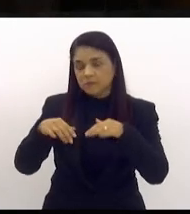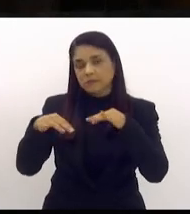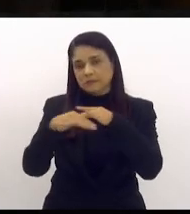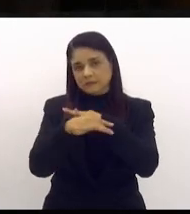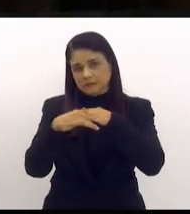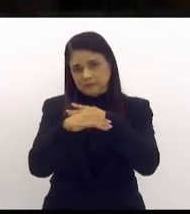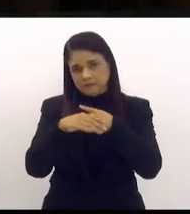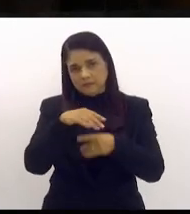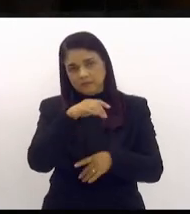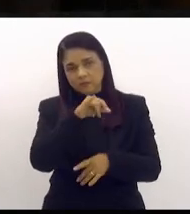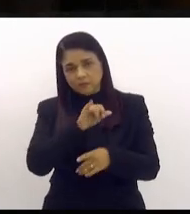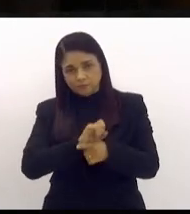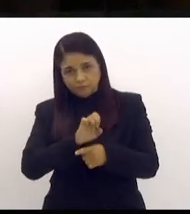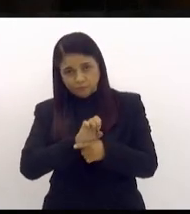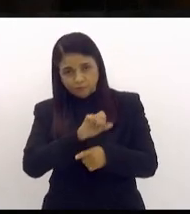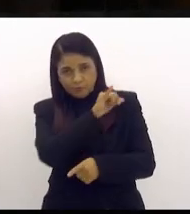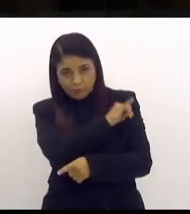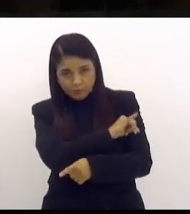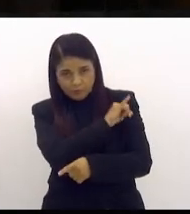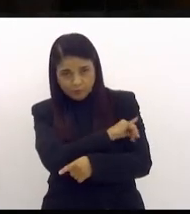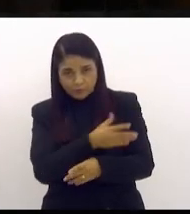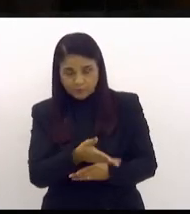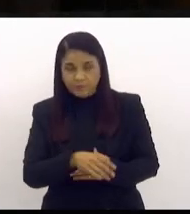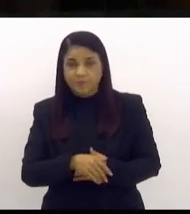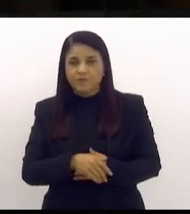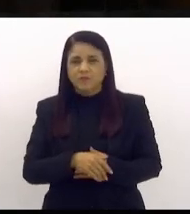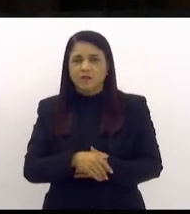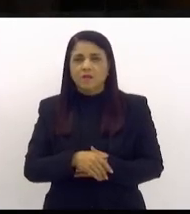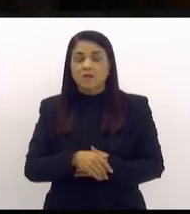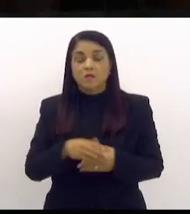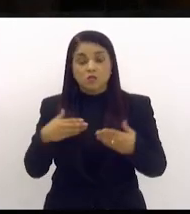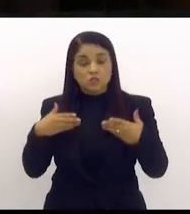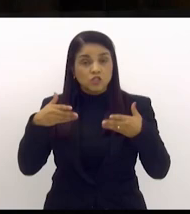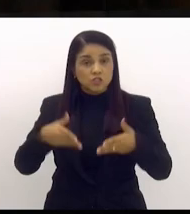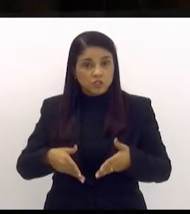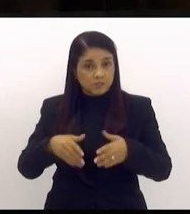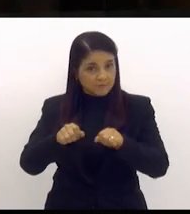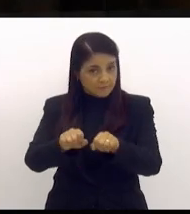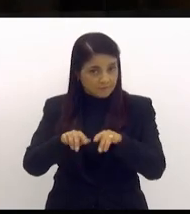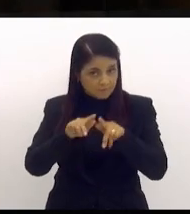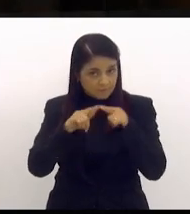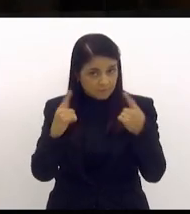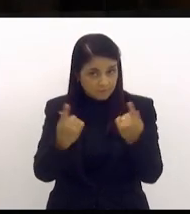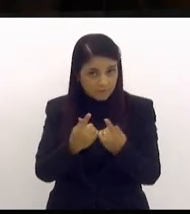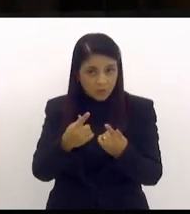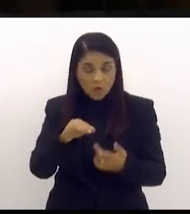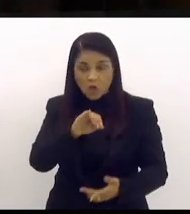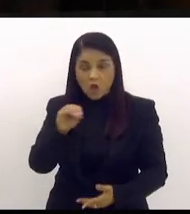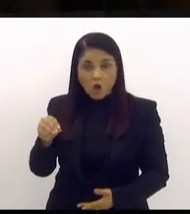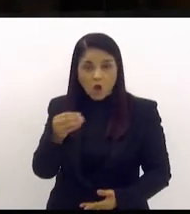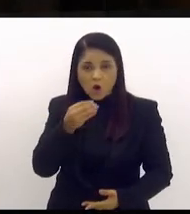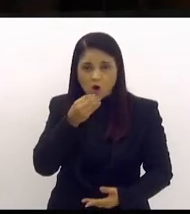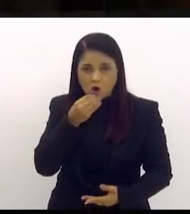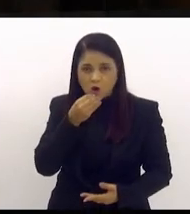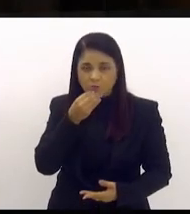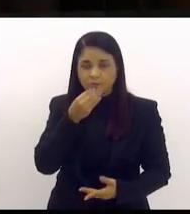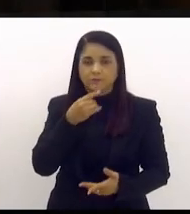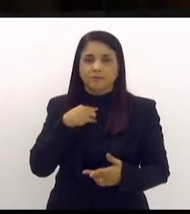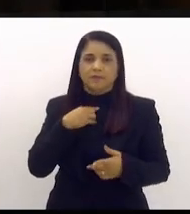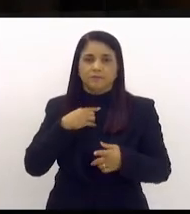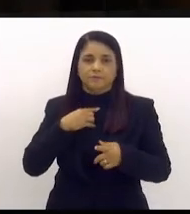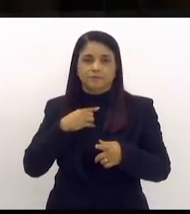Janeiro. E tinha alguns, e quando eu cheguei aqui, tive oportunidade de contestar,